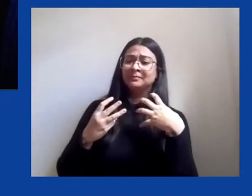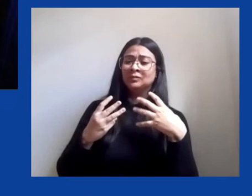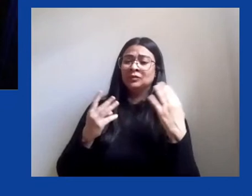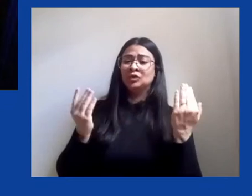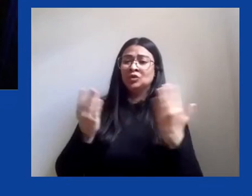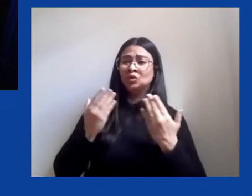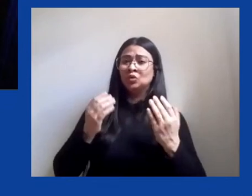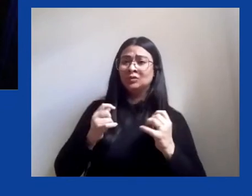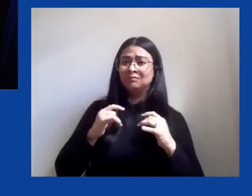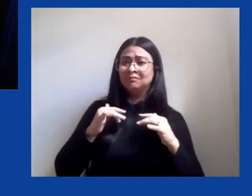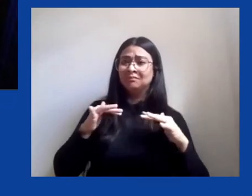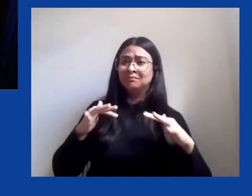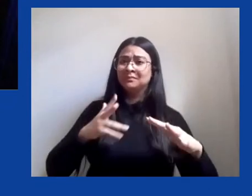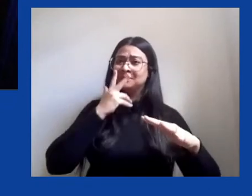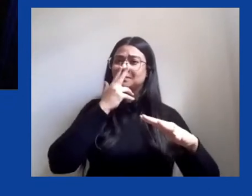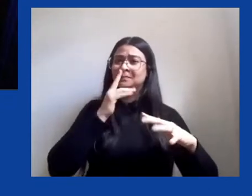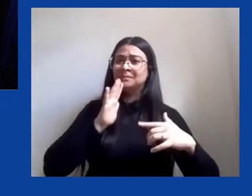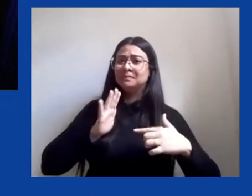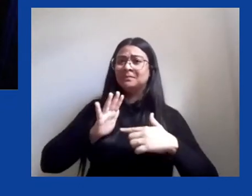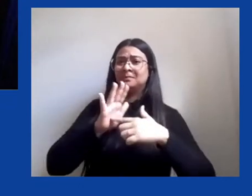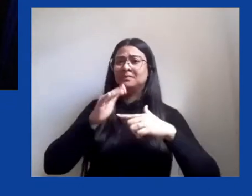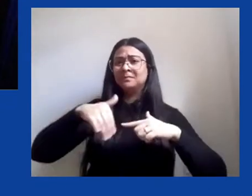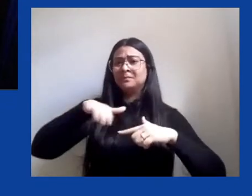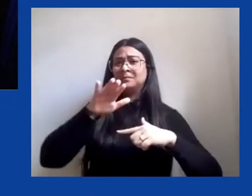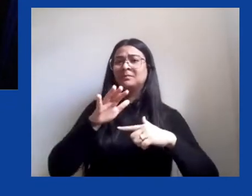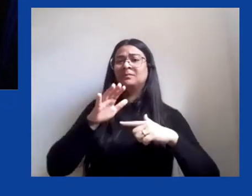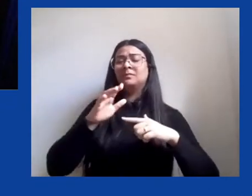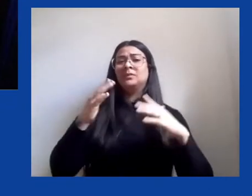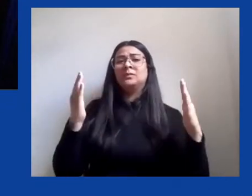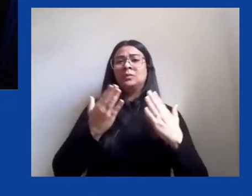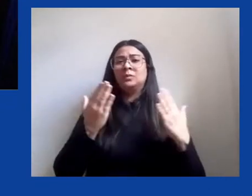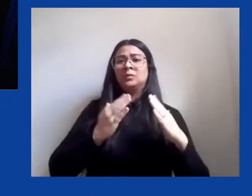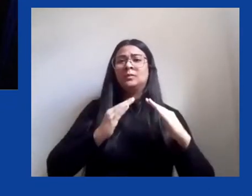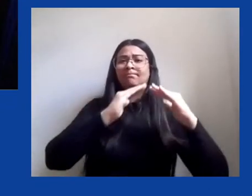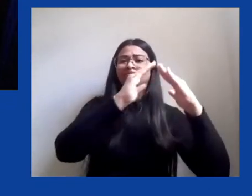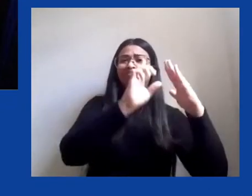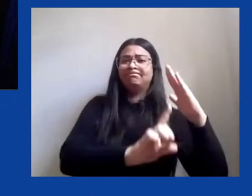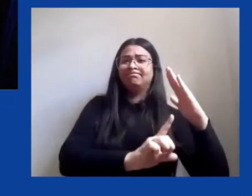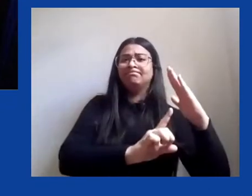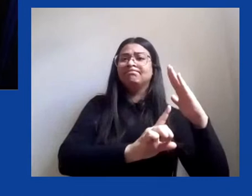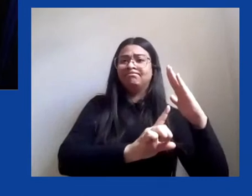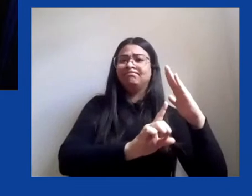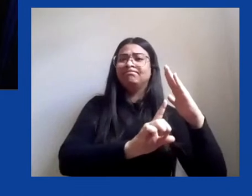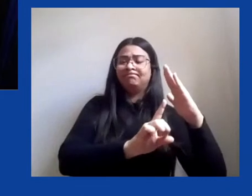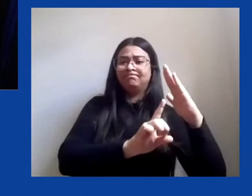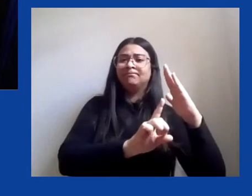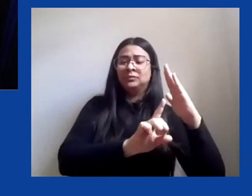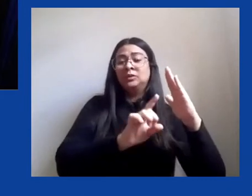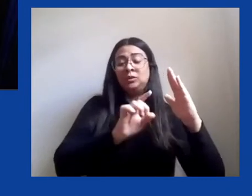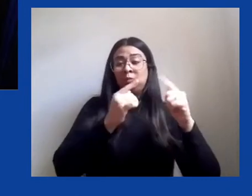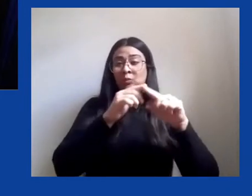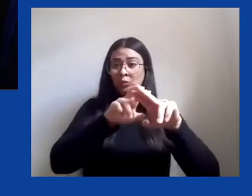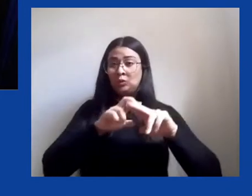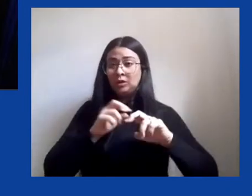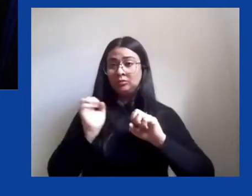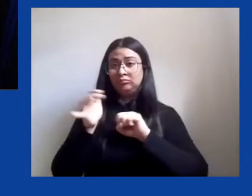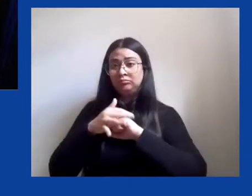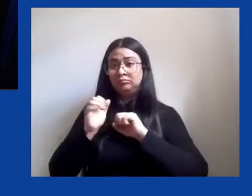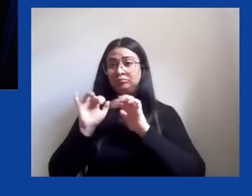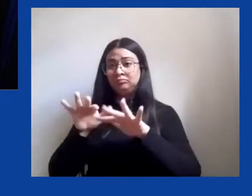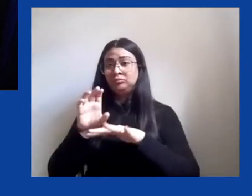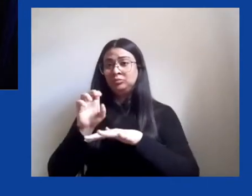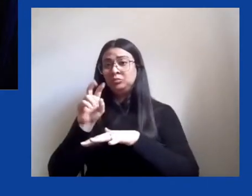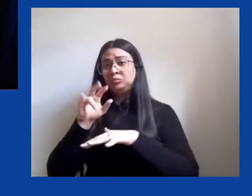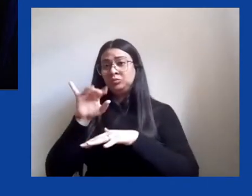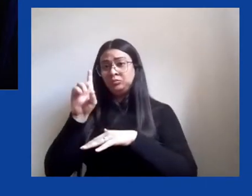social, isolamento doméstico imposto pela pandemia do Covid-19. Esses três indicadores